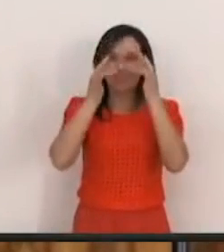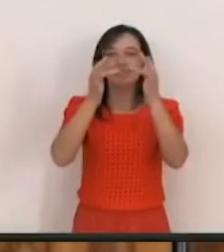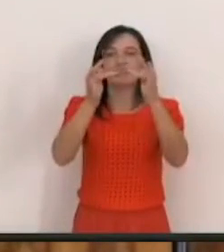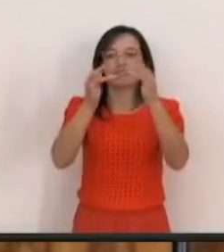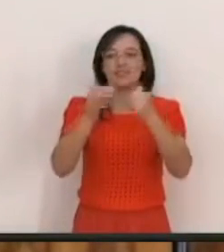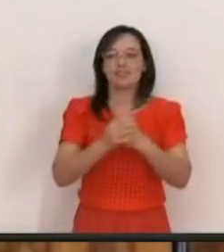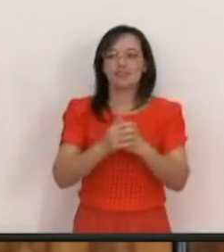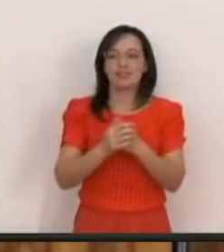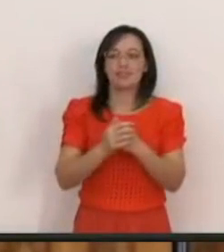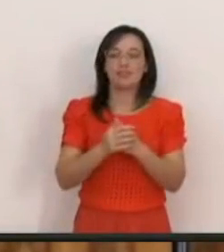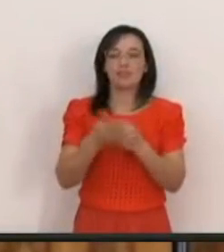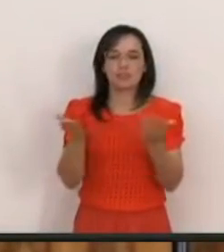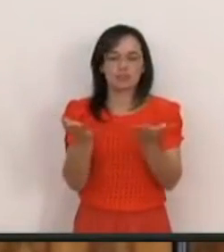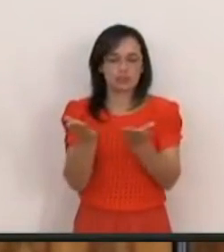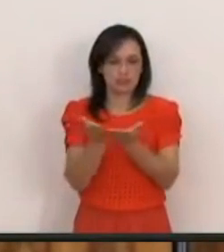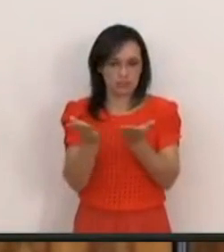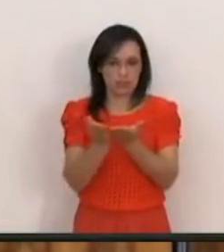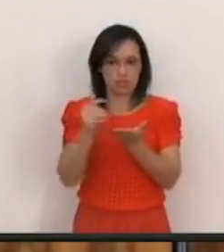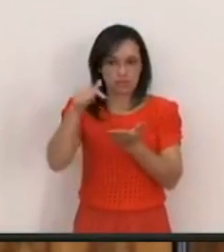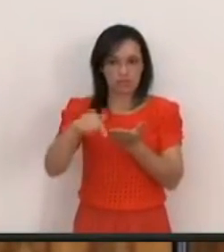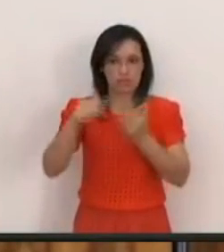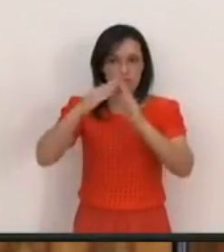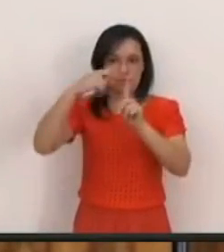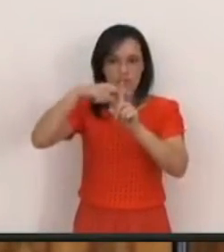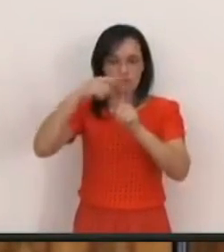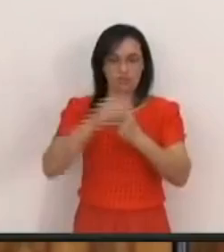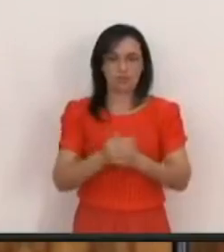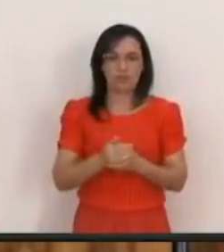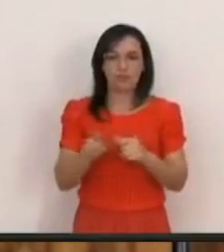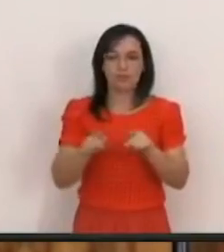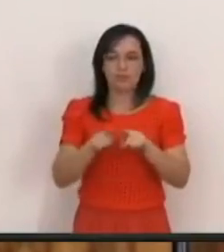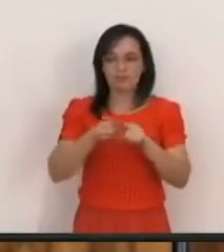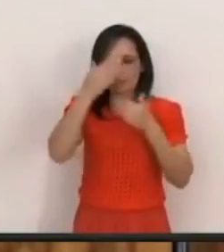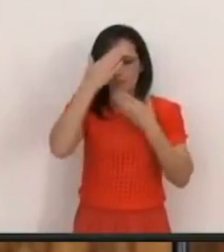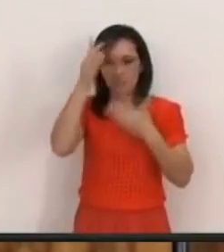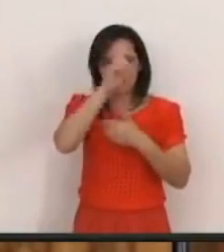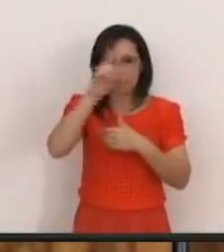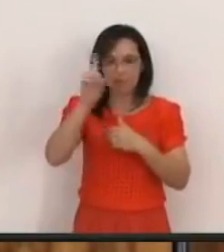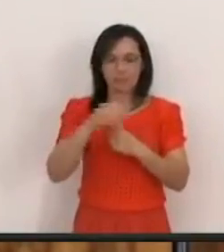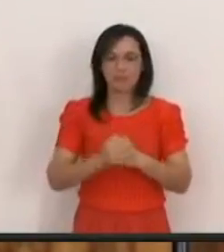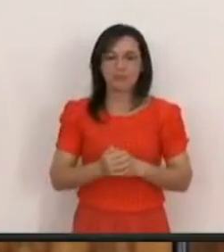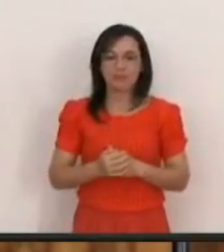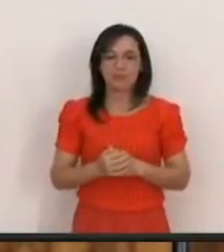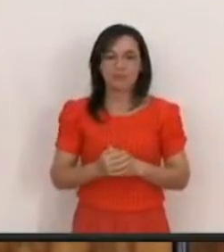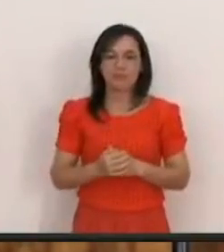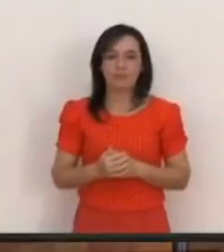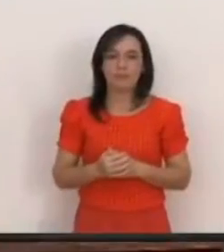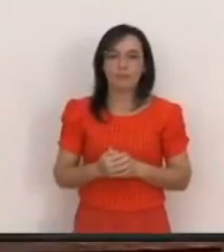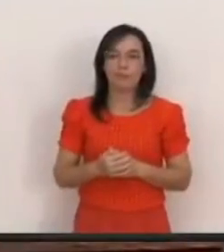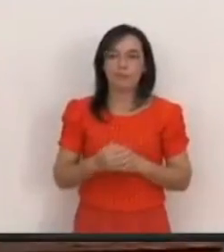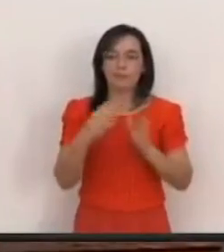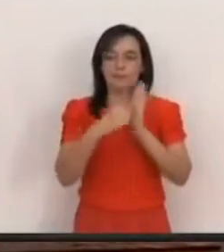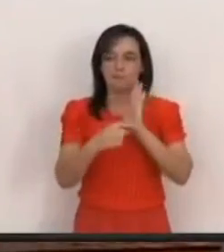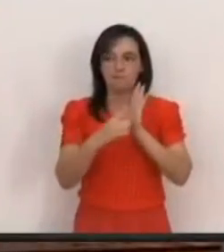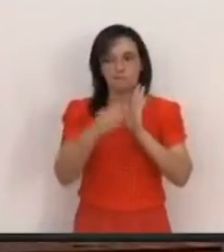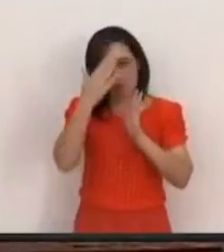Dos nossos irmãos Da liderança Aqui da igreja Eu agradeço Eu a Deus Eu isso E eu queria Apenas deixar Um versículo Creio que vai